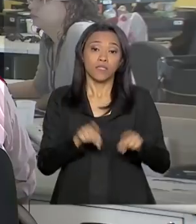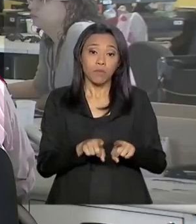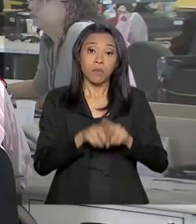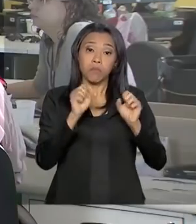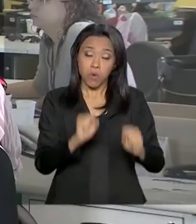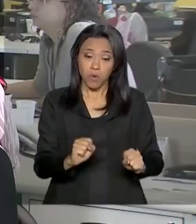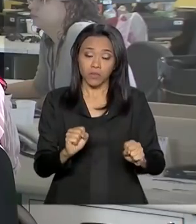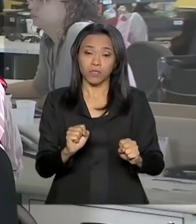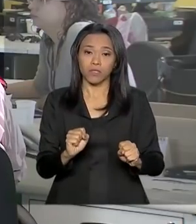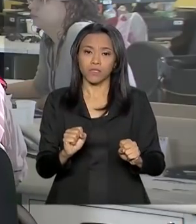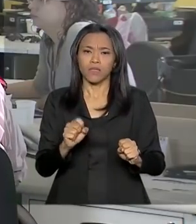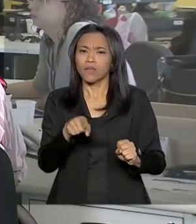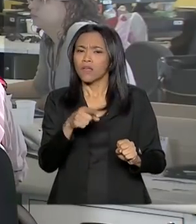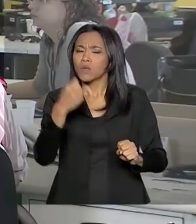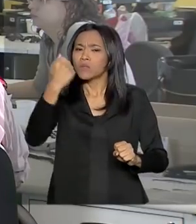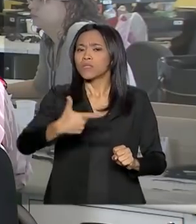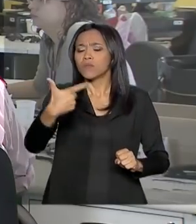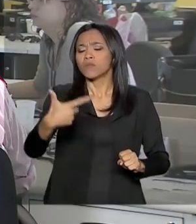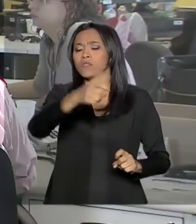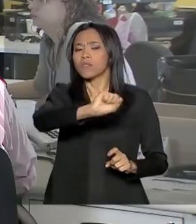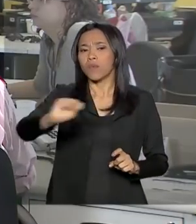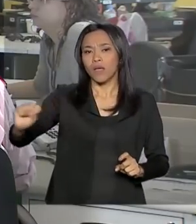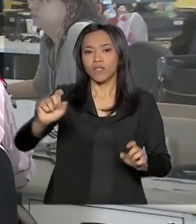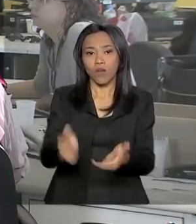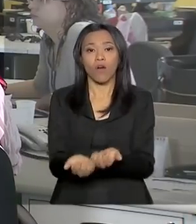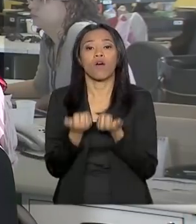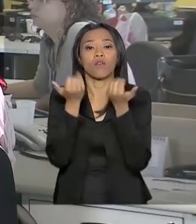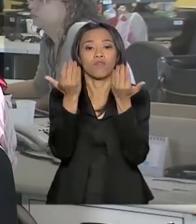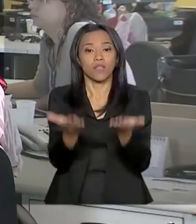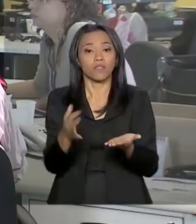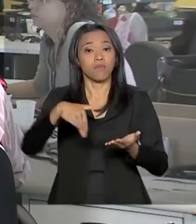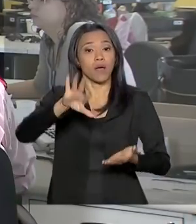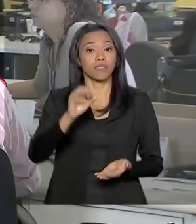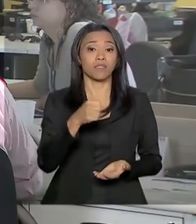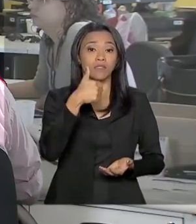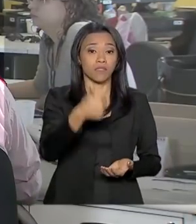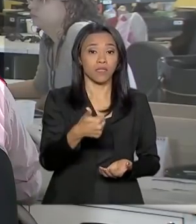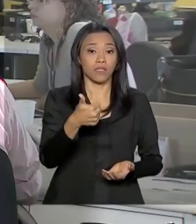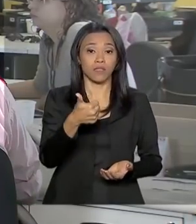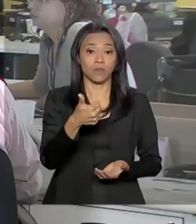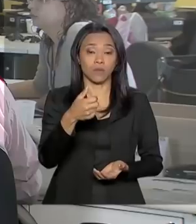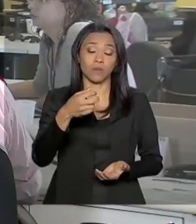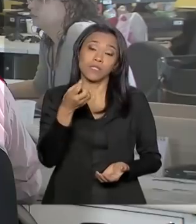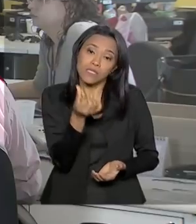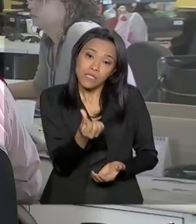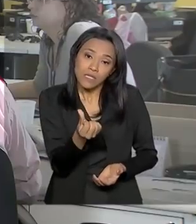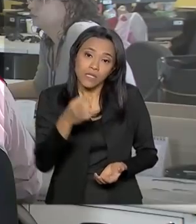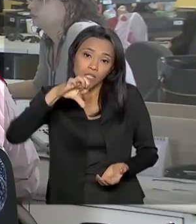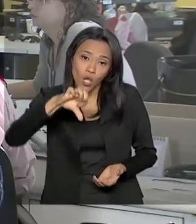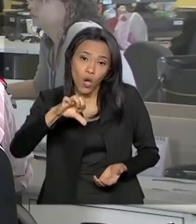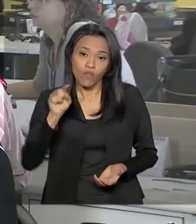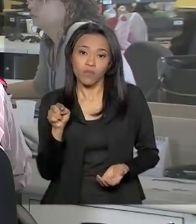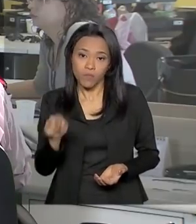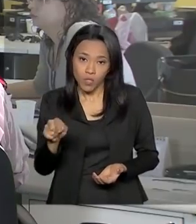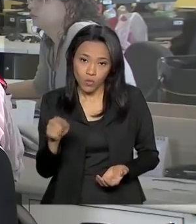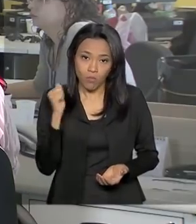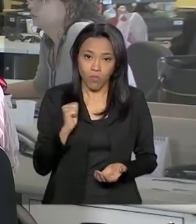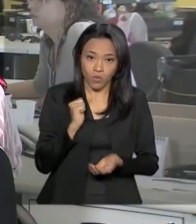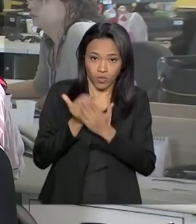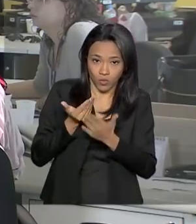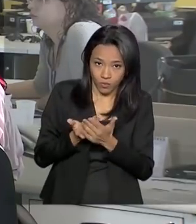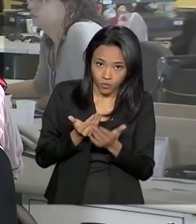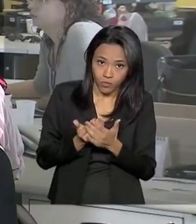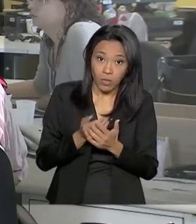rede pública. Para o segundo semestre, serão oferecidas mais de 169 mil bolsas de estudo. O resultado da